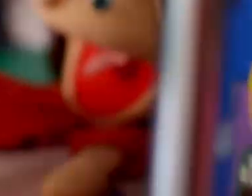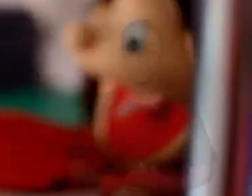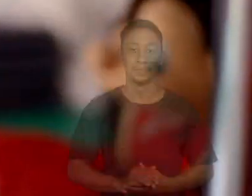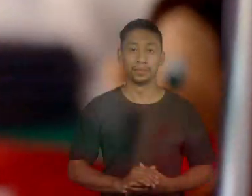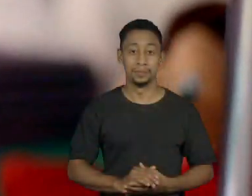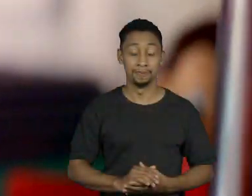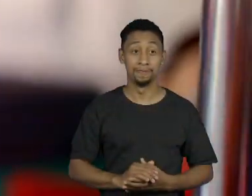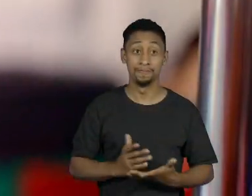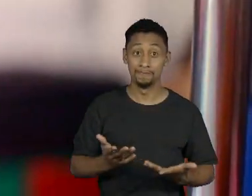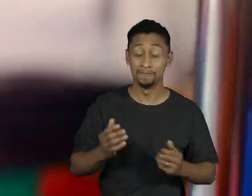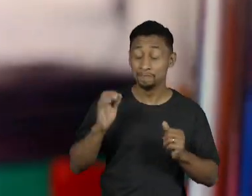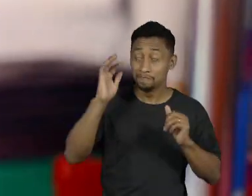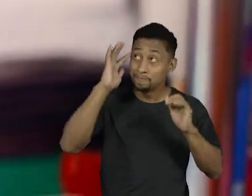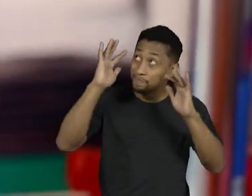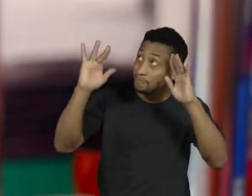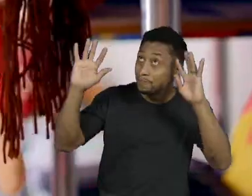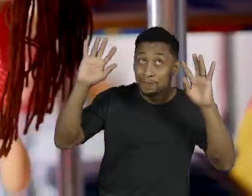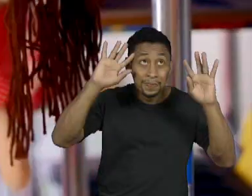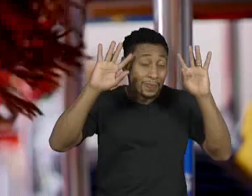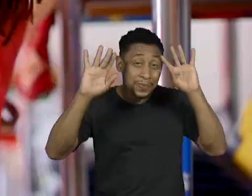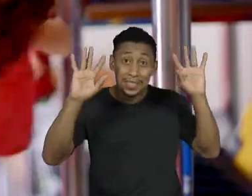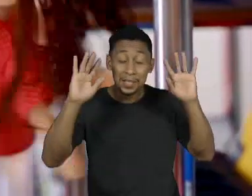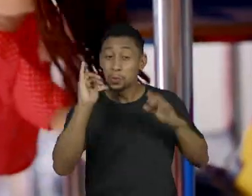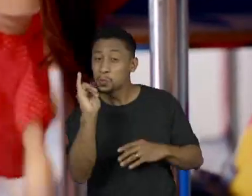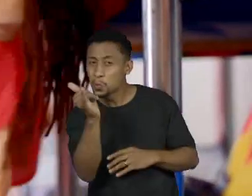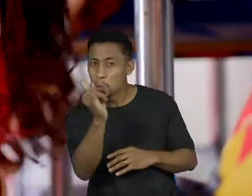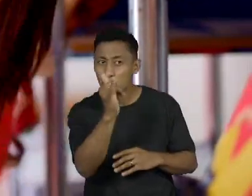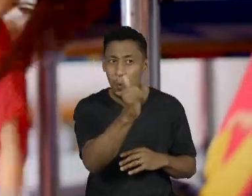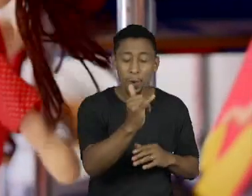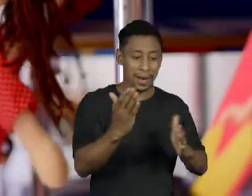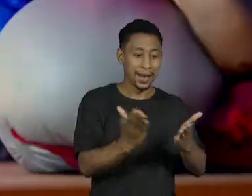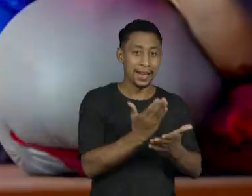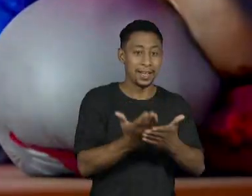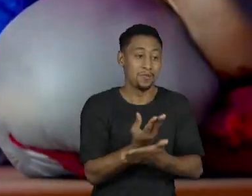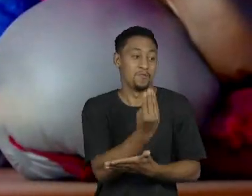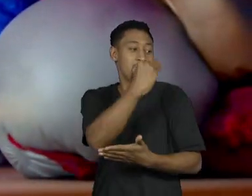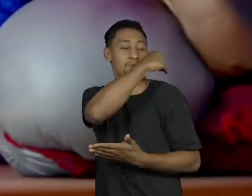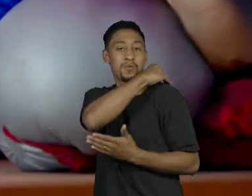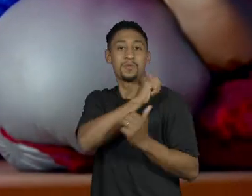Sonhos na mente, histórias na rotina e livros na bagagem.